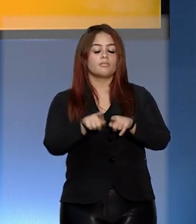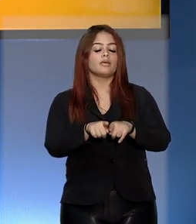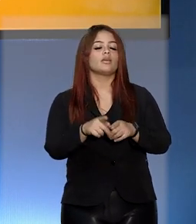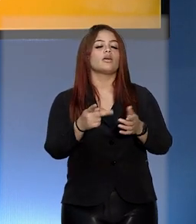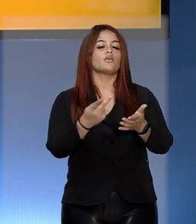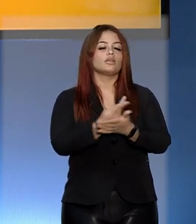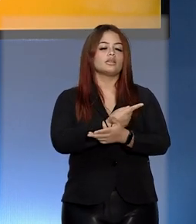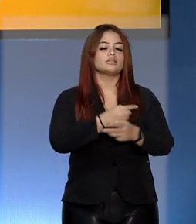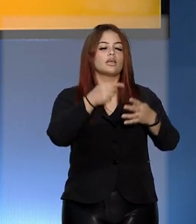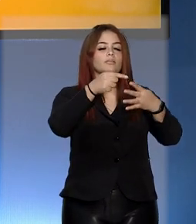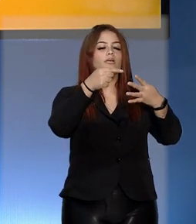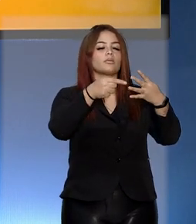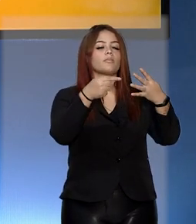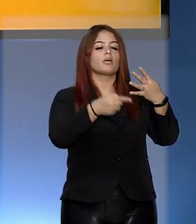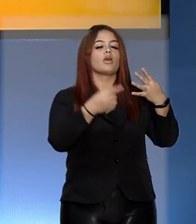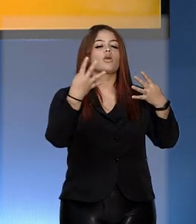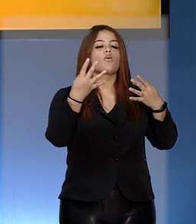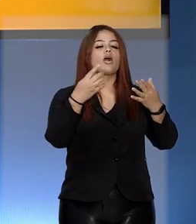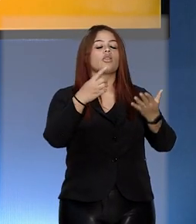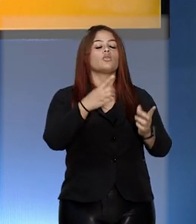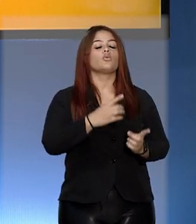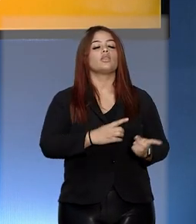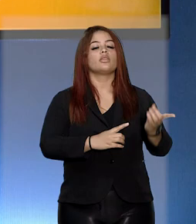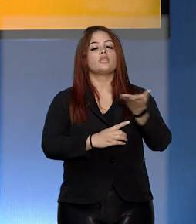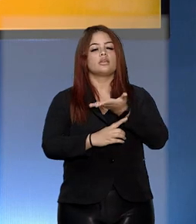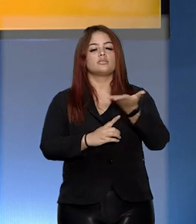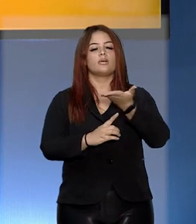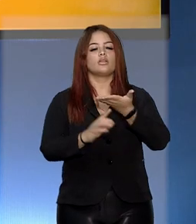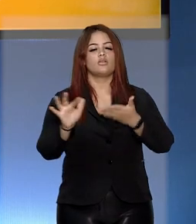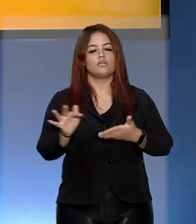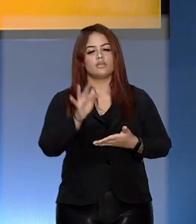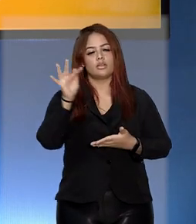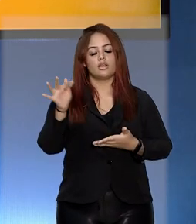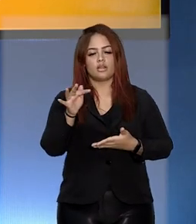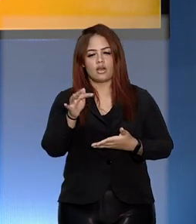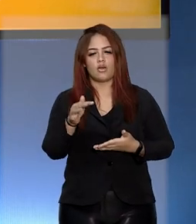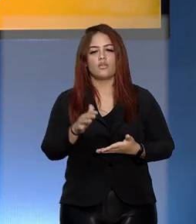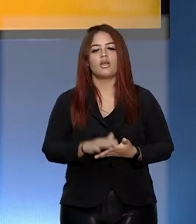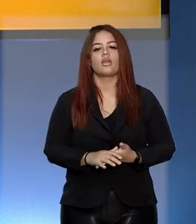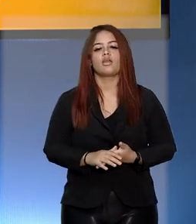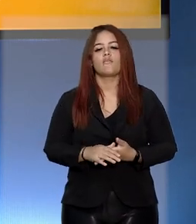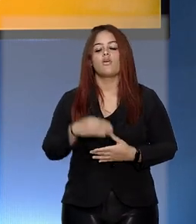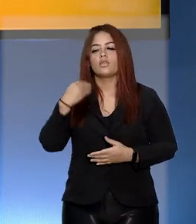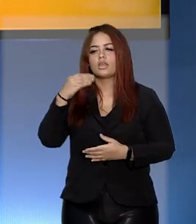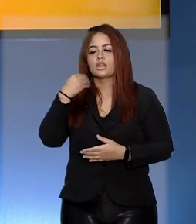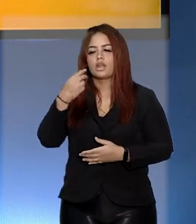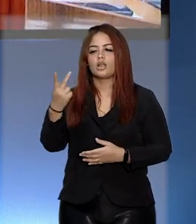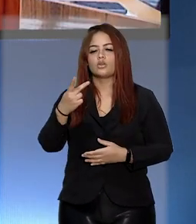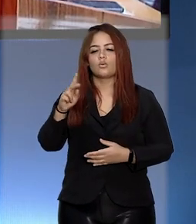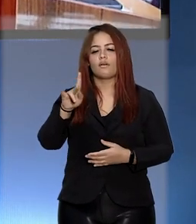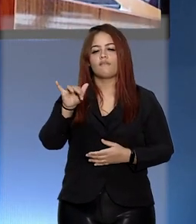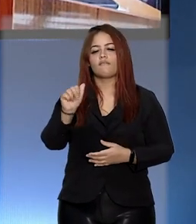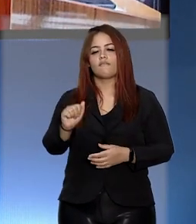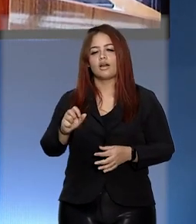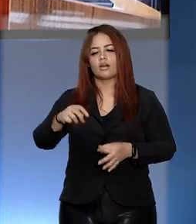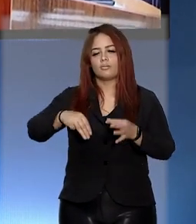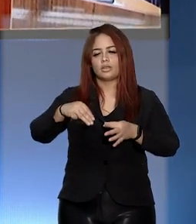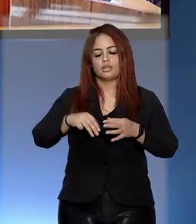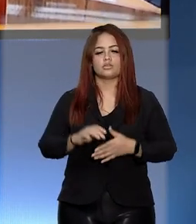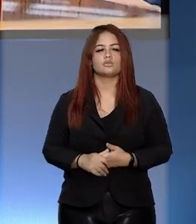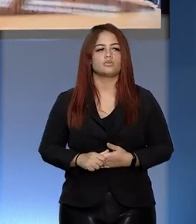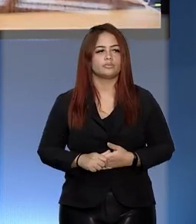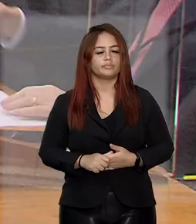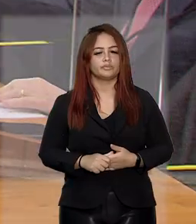indicação de quatro desembargadores federais que vão concorrer a duas vagas de ministros da Corte. Os ministros